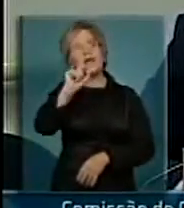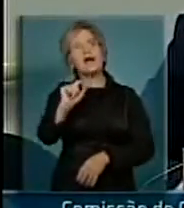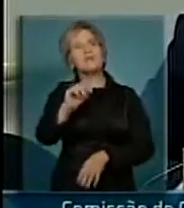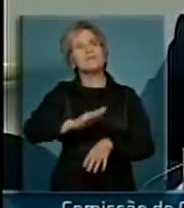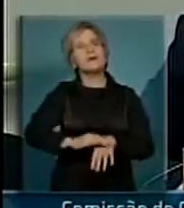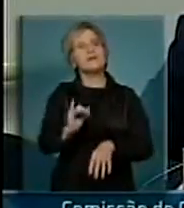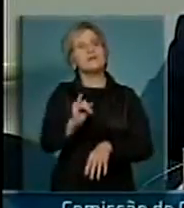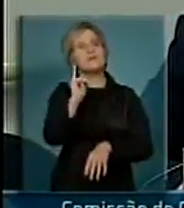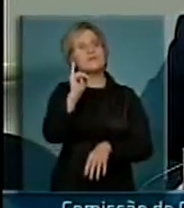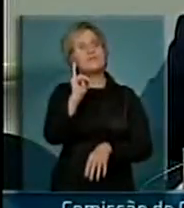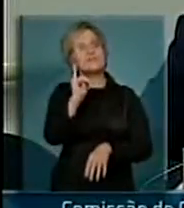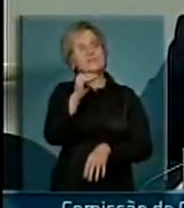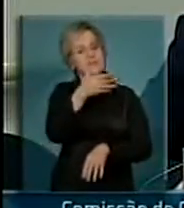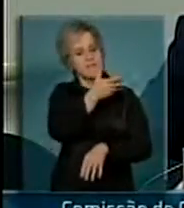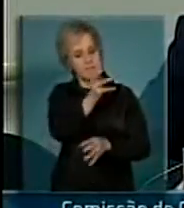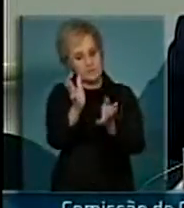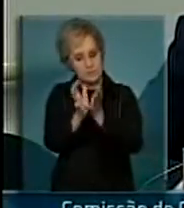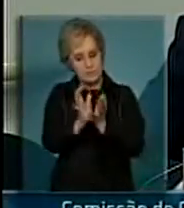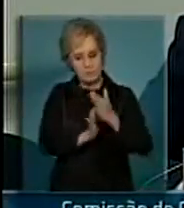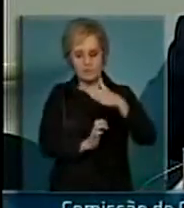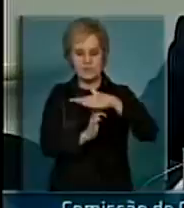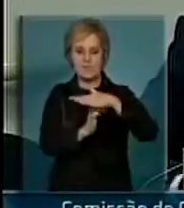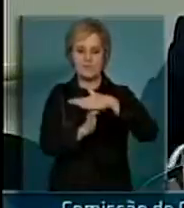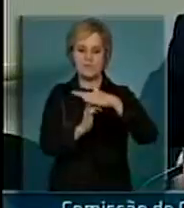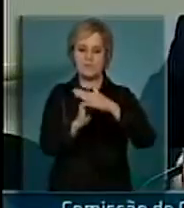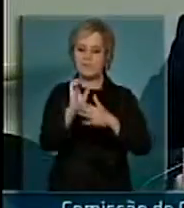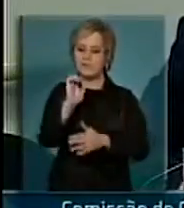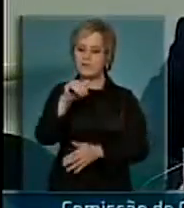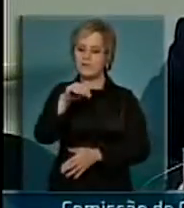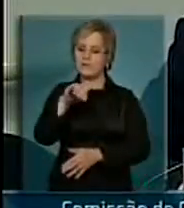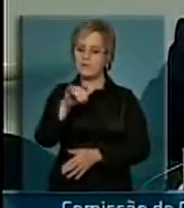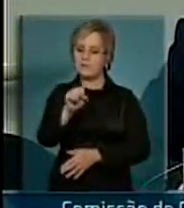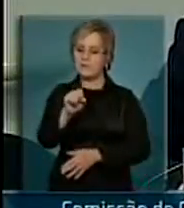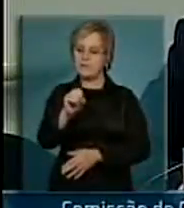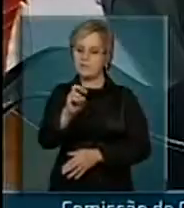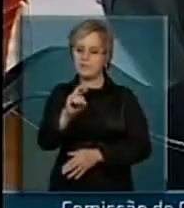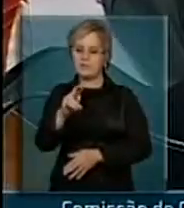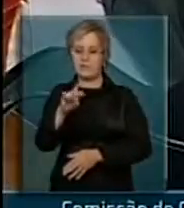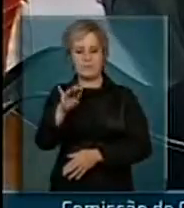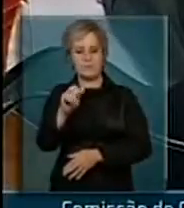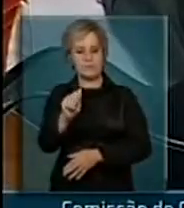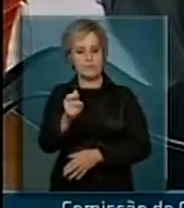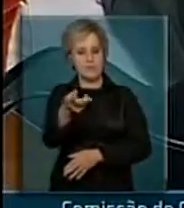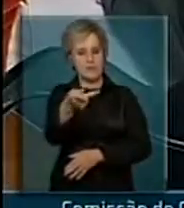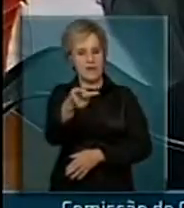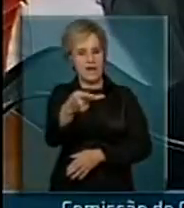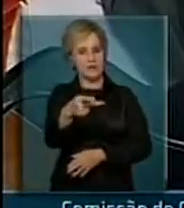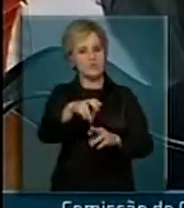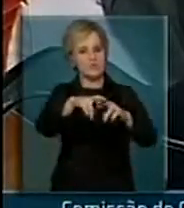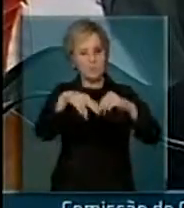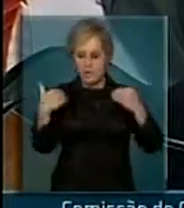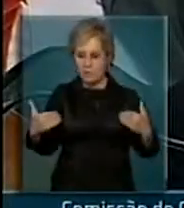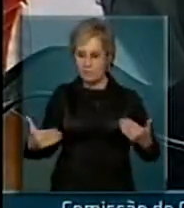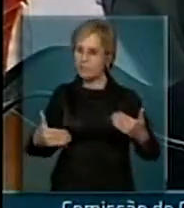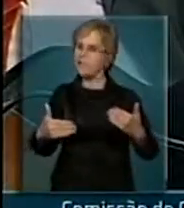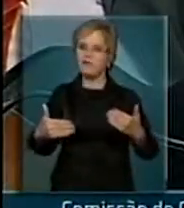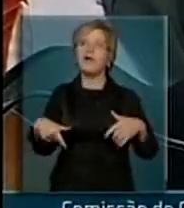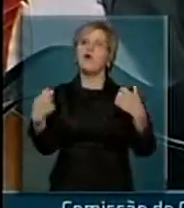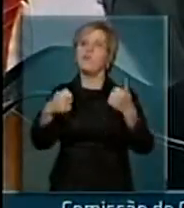empresas e emissoras irregulares por culpa do Ministério. E sei que tem, porque